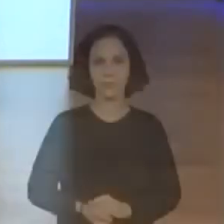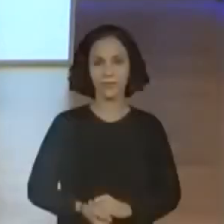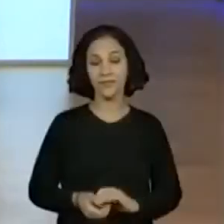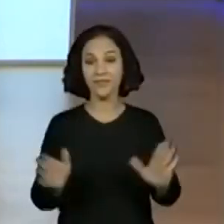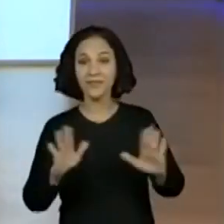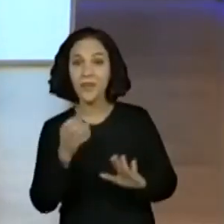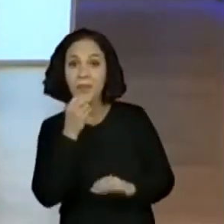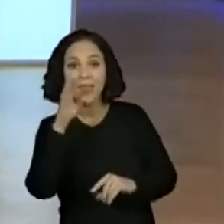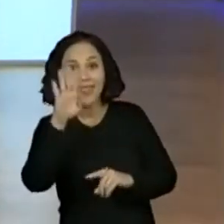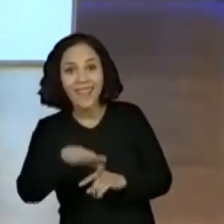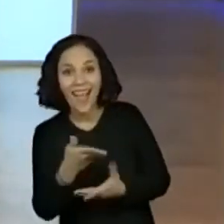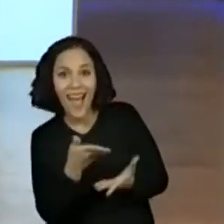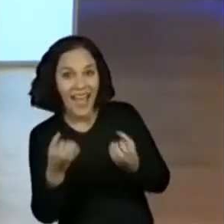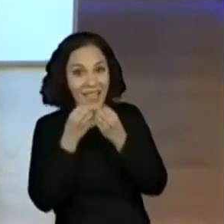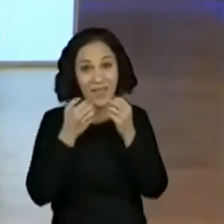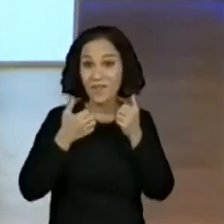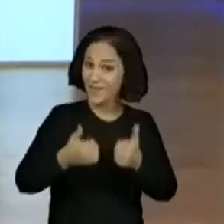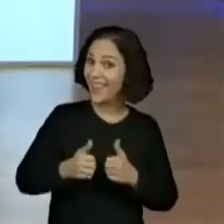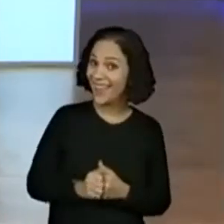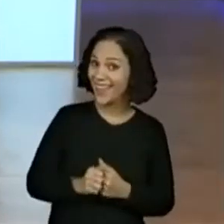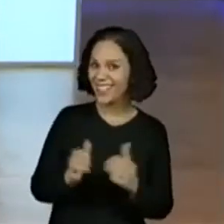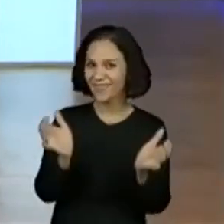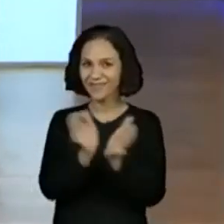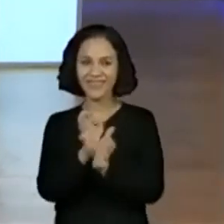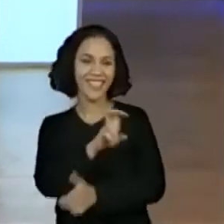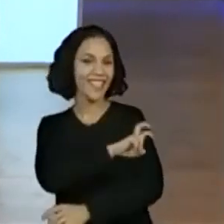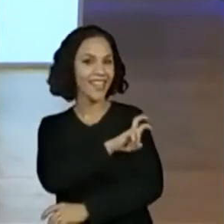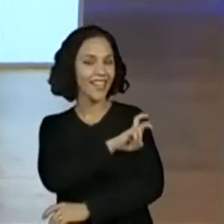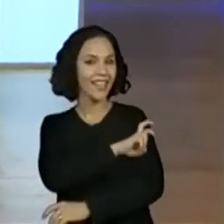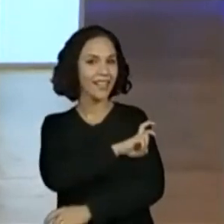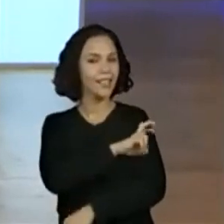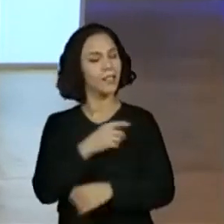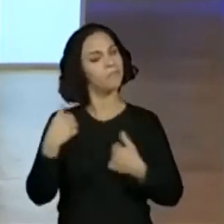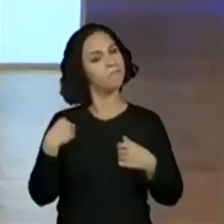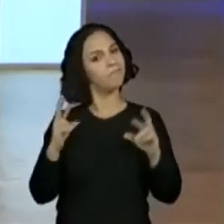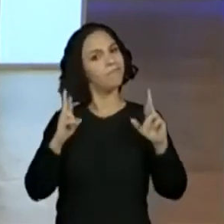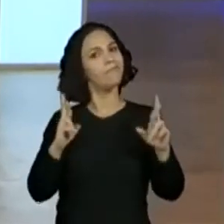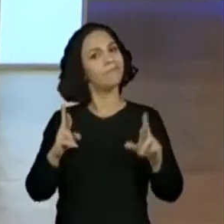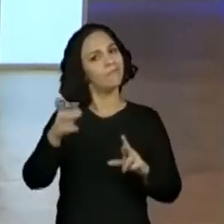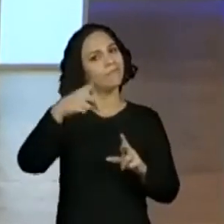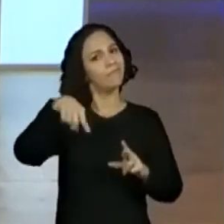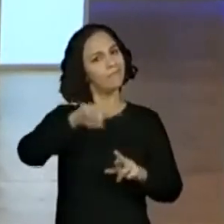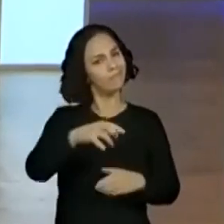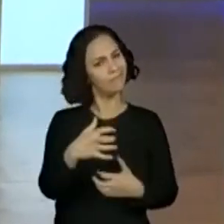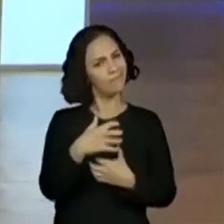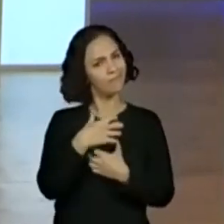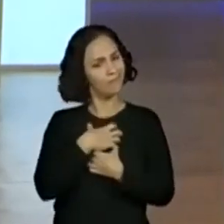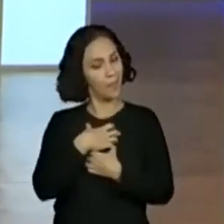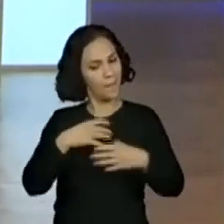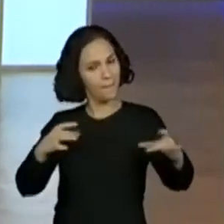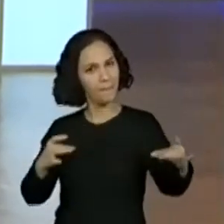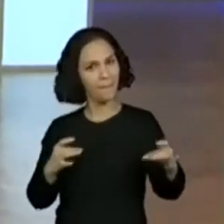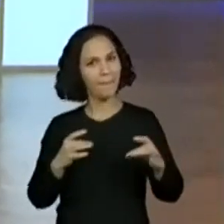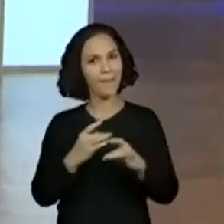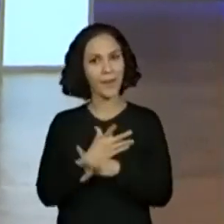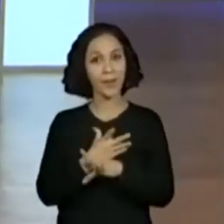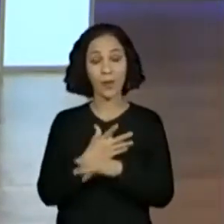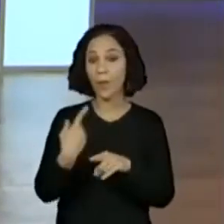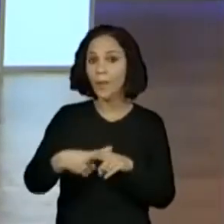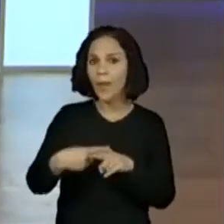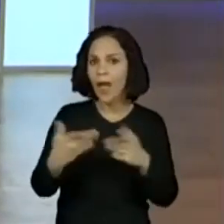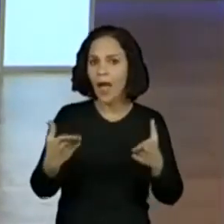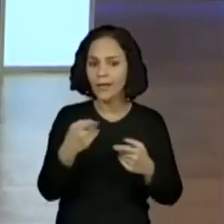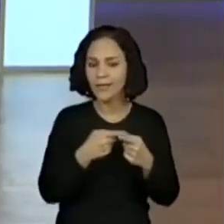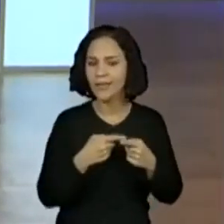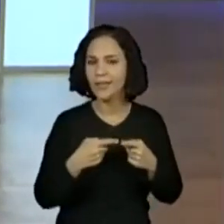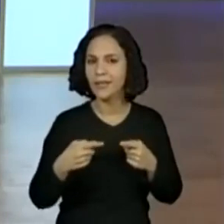Boa tarde, tudo bem com vocês, galerinha do quinto ano? Eu espero que vocês estejam preparados, porque essa